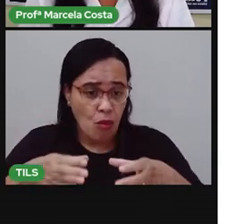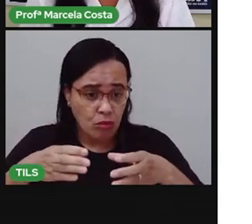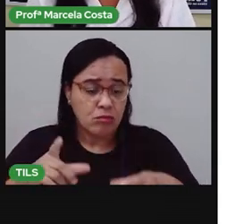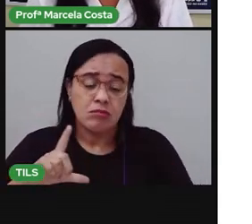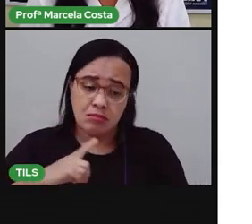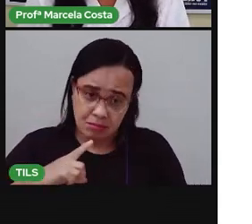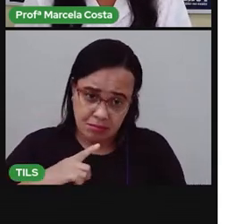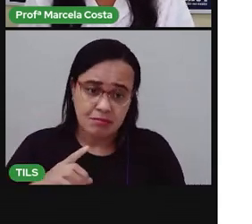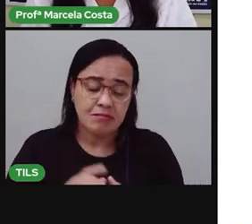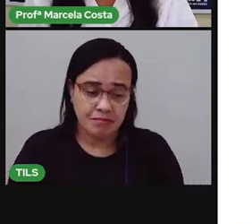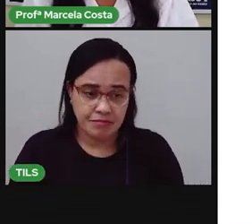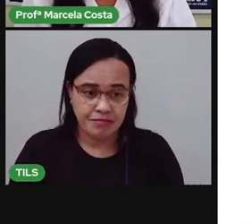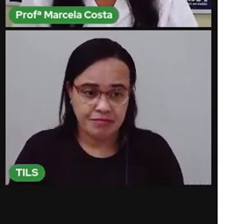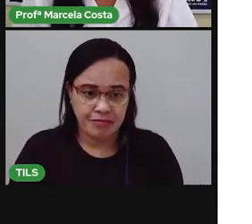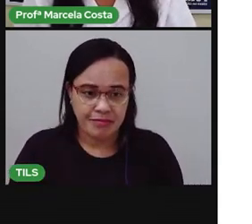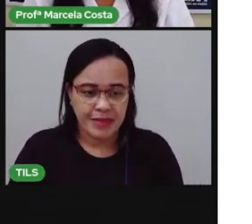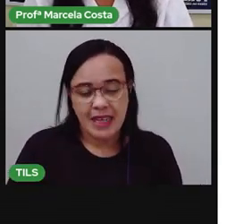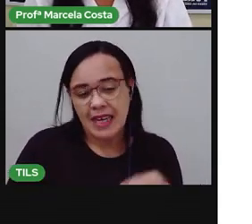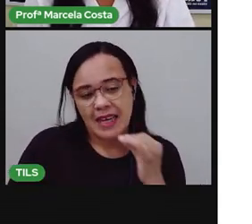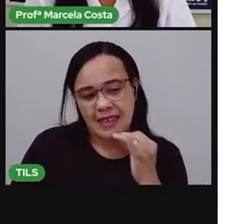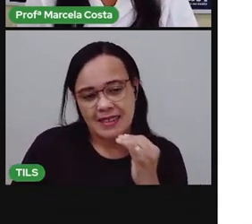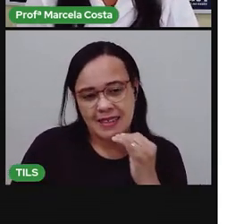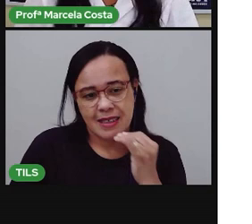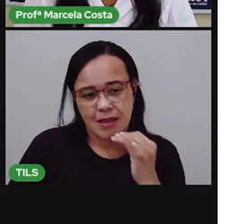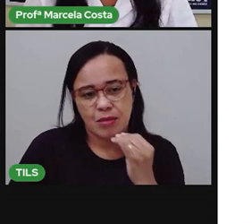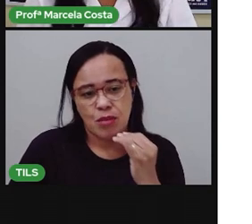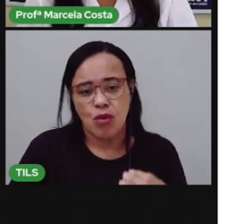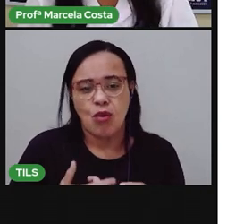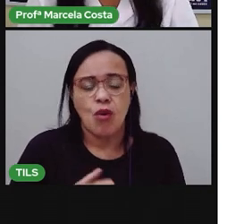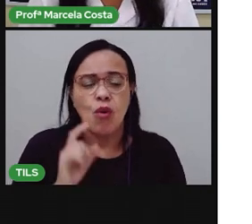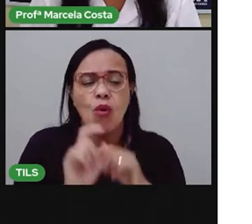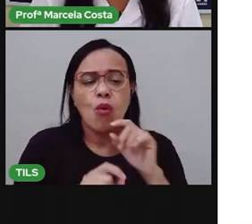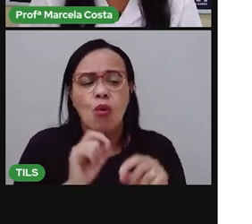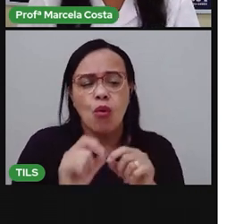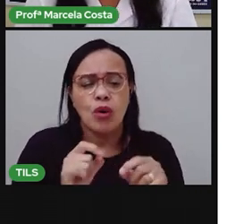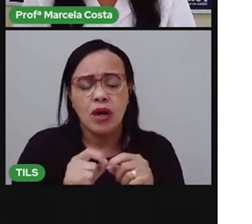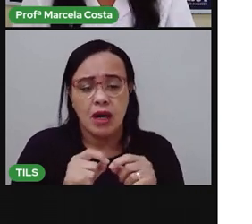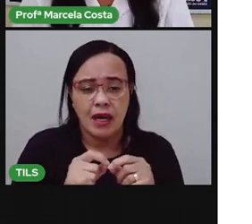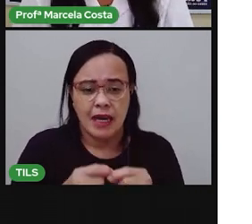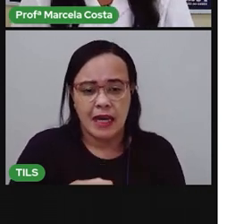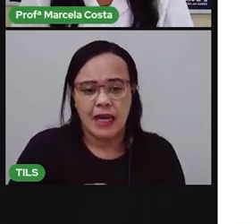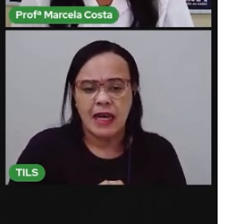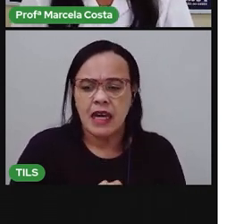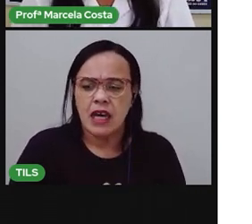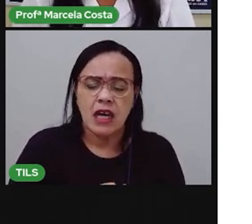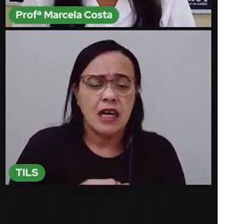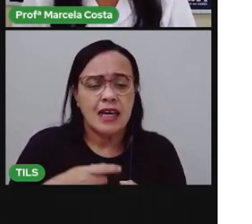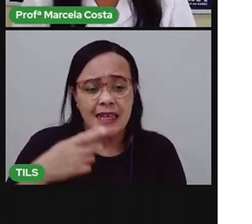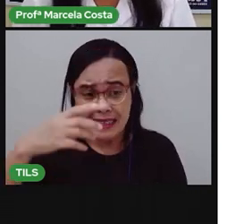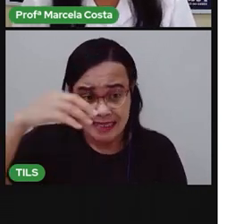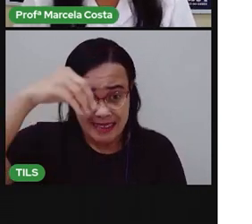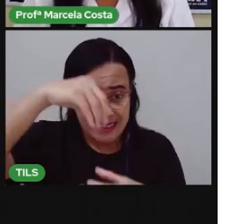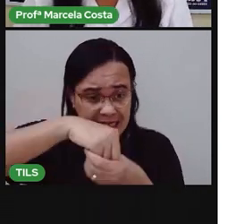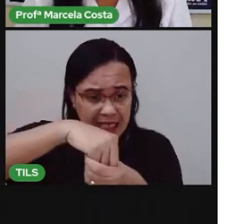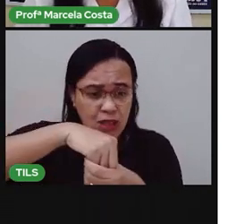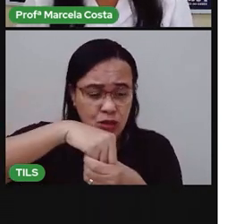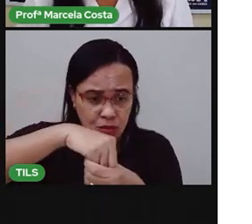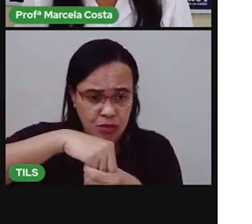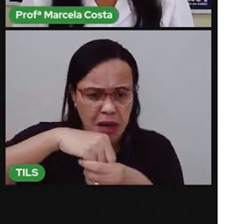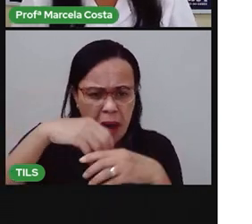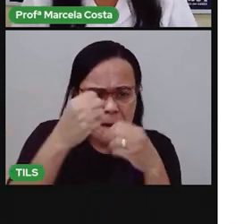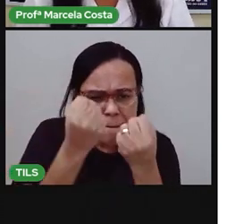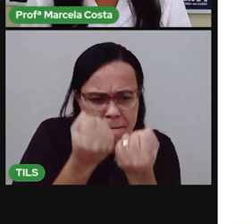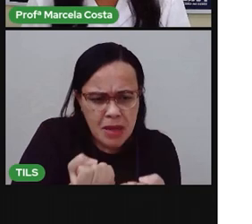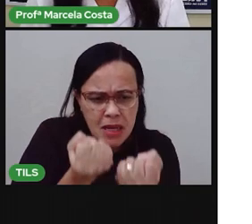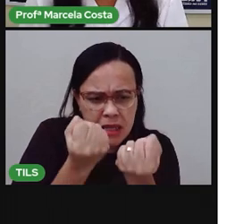A gente também consegue observar o peso do produto na embalagem, no rótulo.